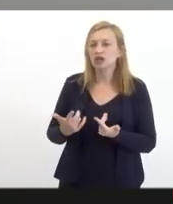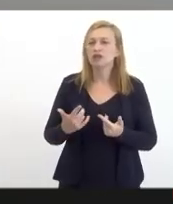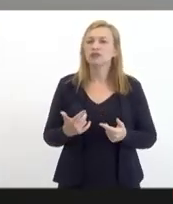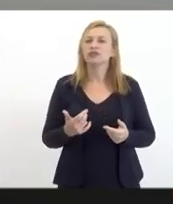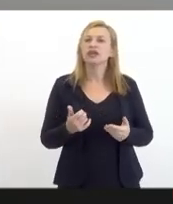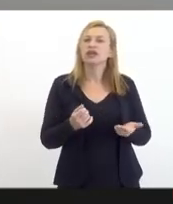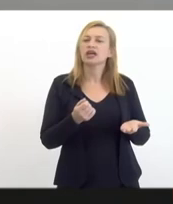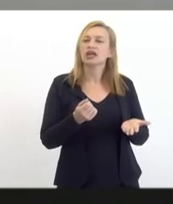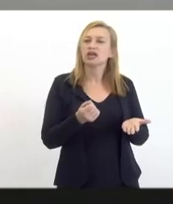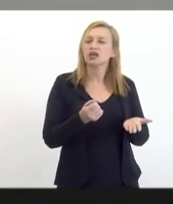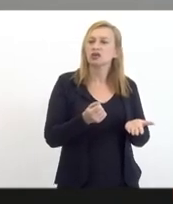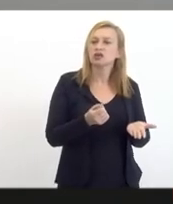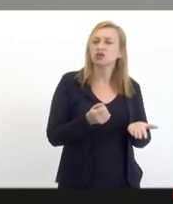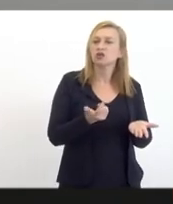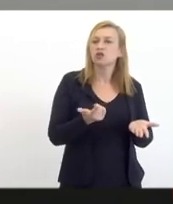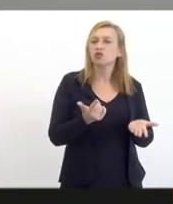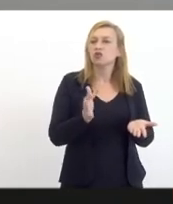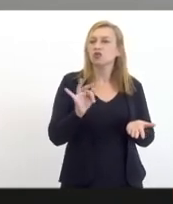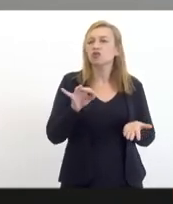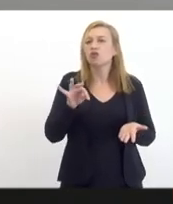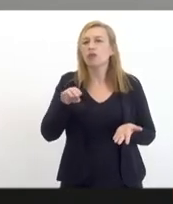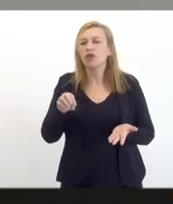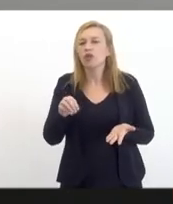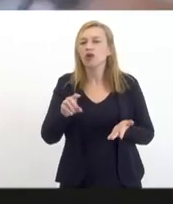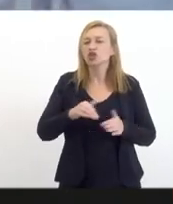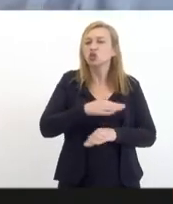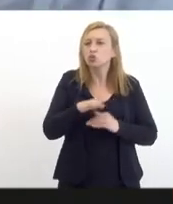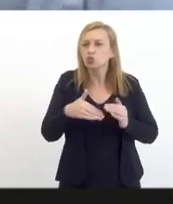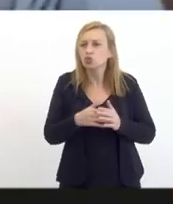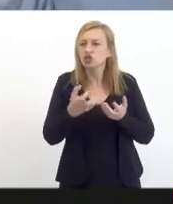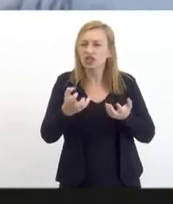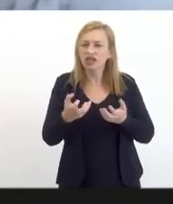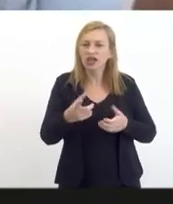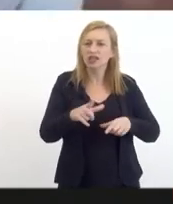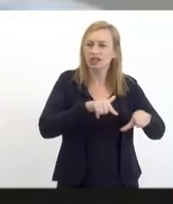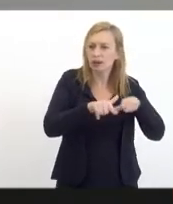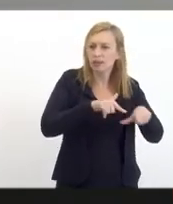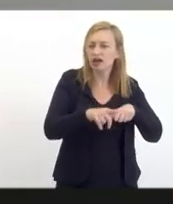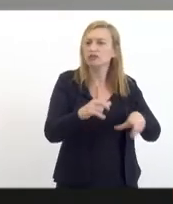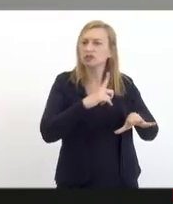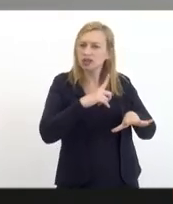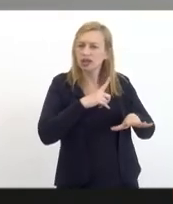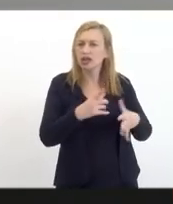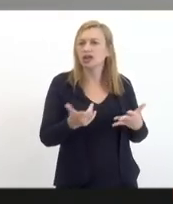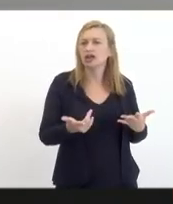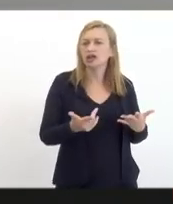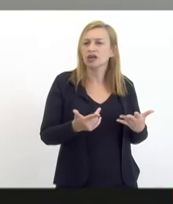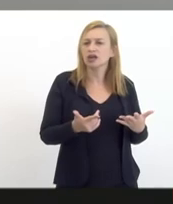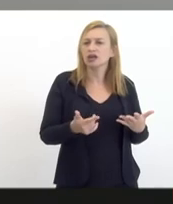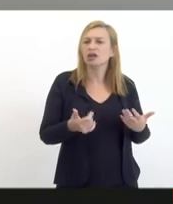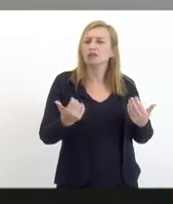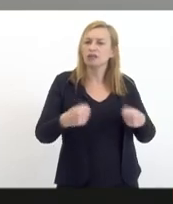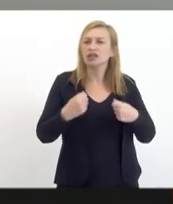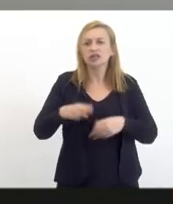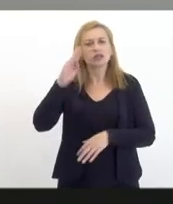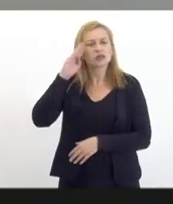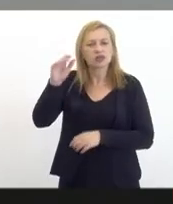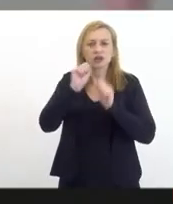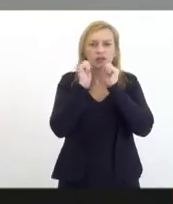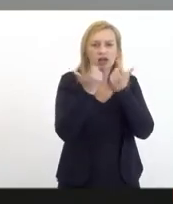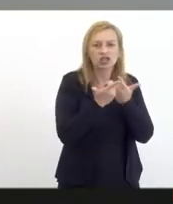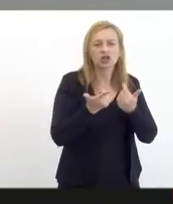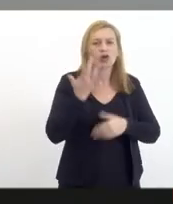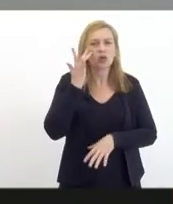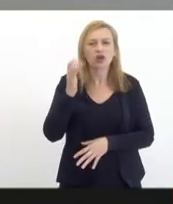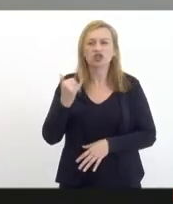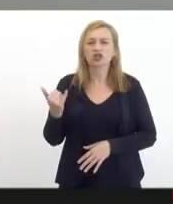tributárias é a agenda do fomento daqueles e aquelas que querem gerar emprego gerar trabalho gerar renda que deve ser a prioridade da Assembleia eu acho